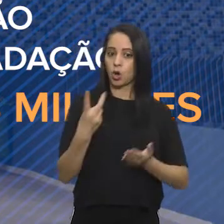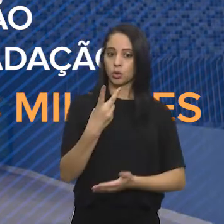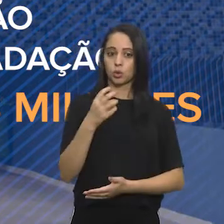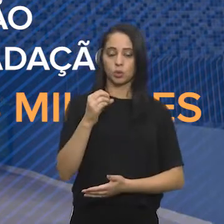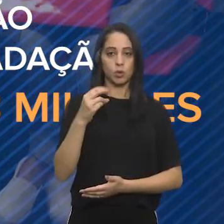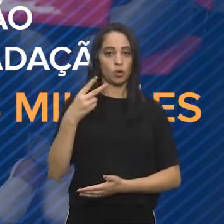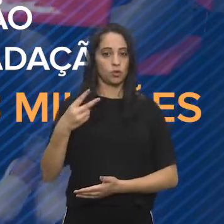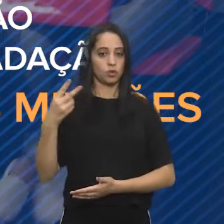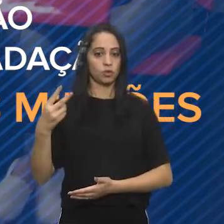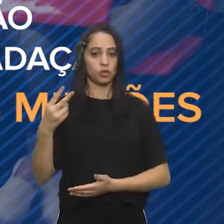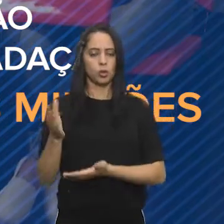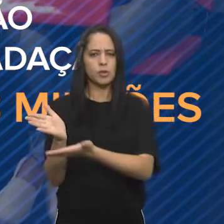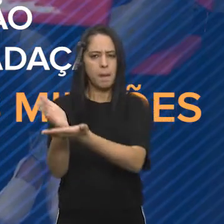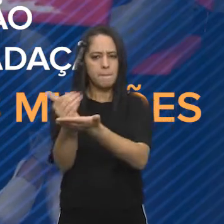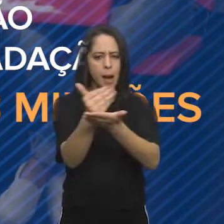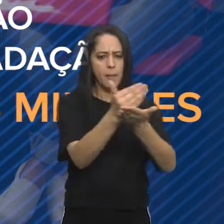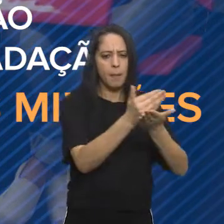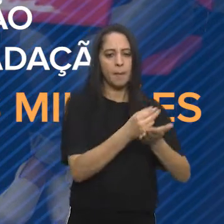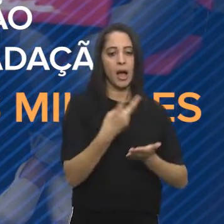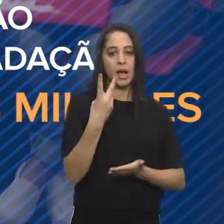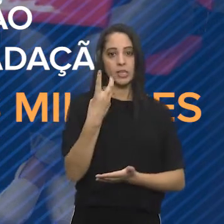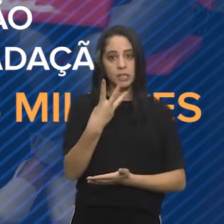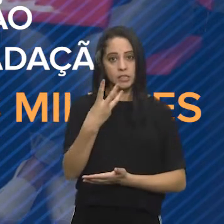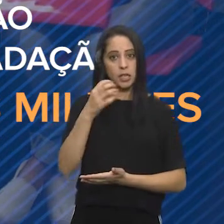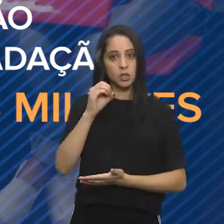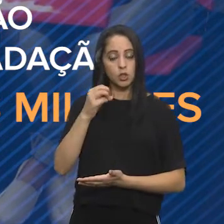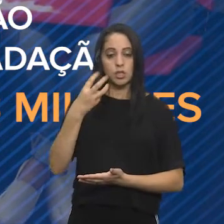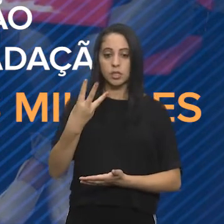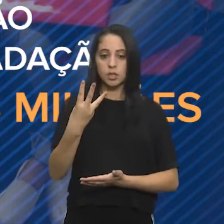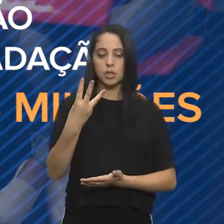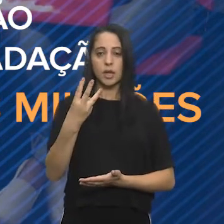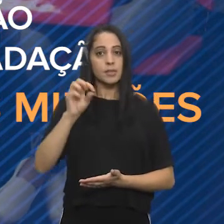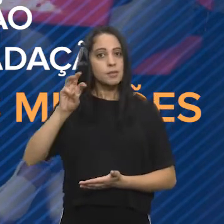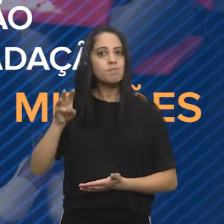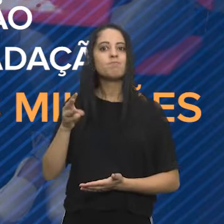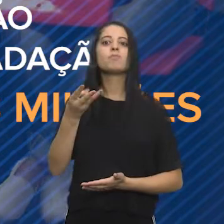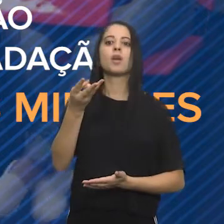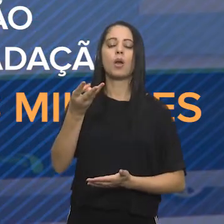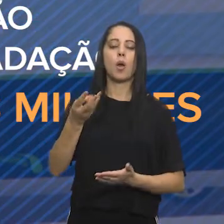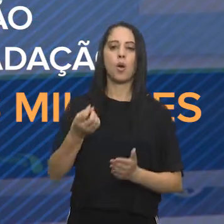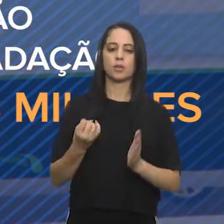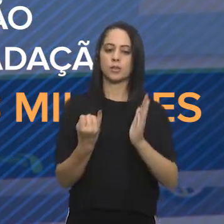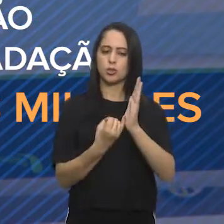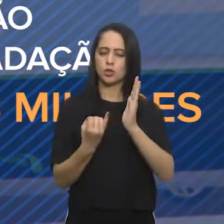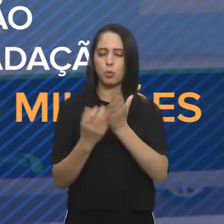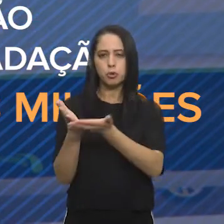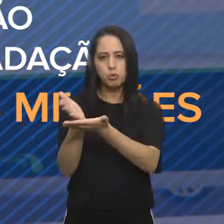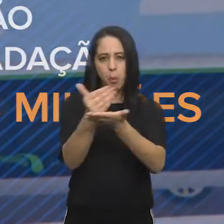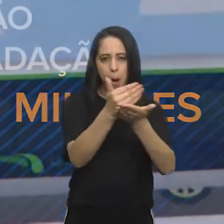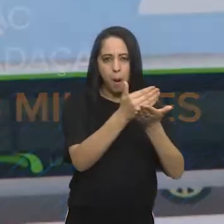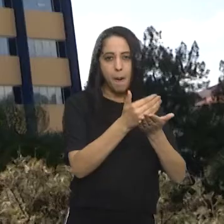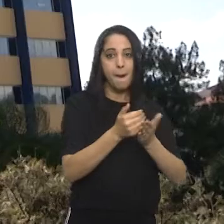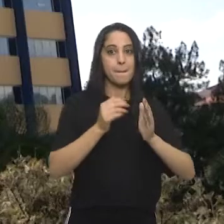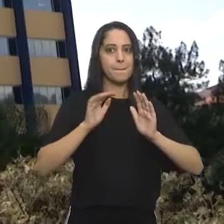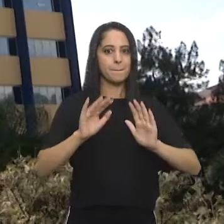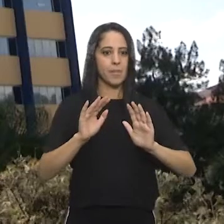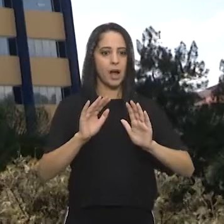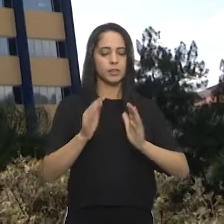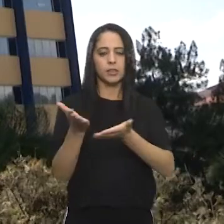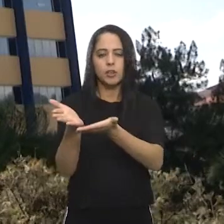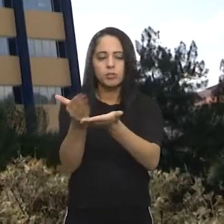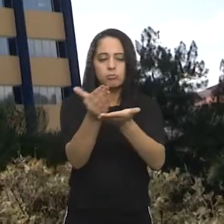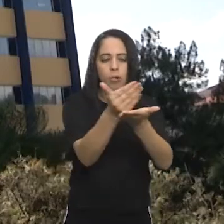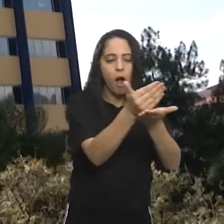para 2022 é que os cofres públicos recebam 303 milhões de reais com o pagamento do imposto Um